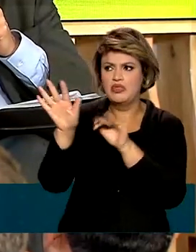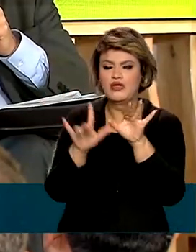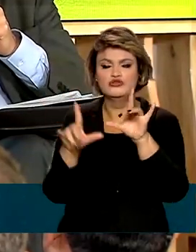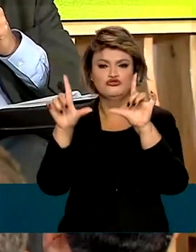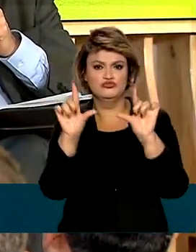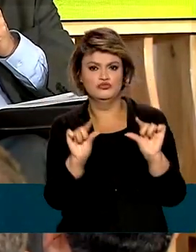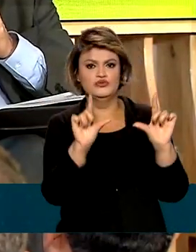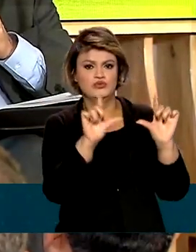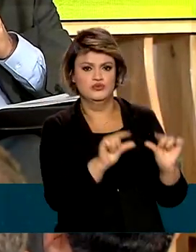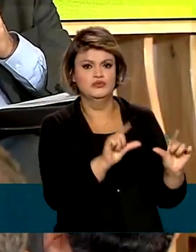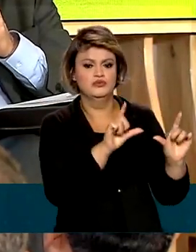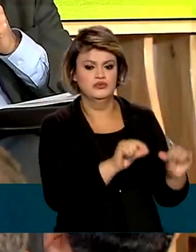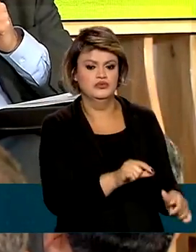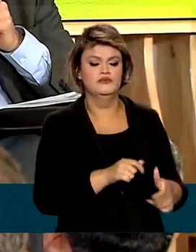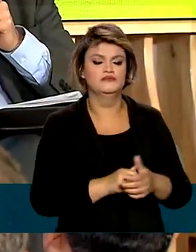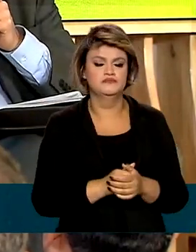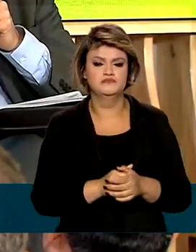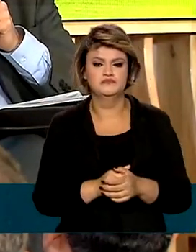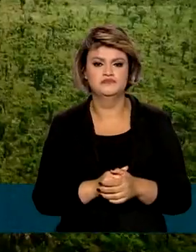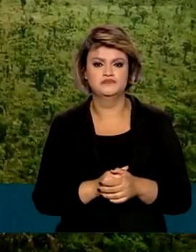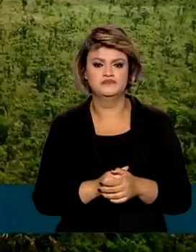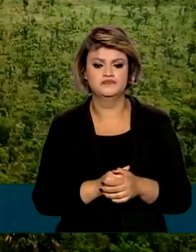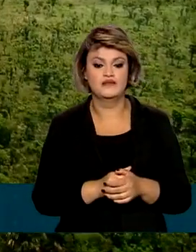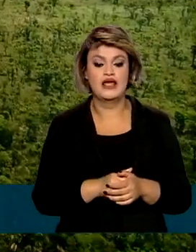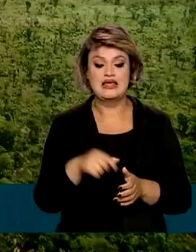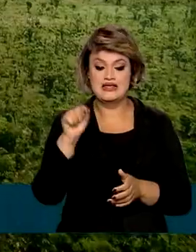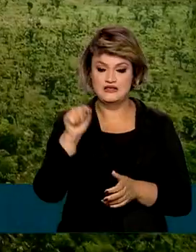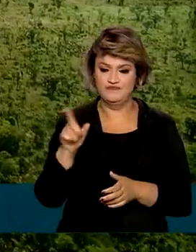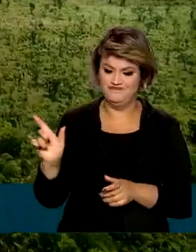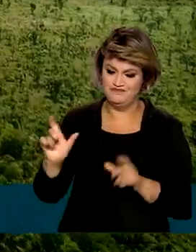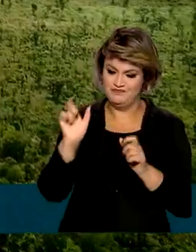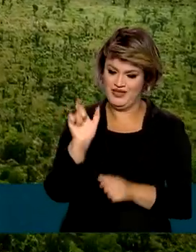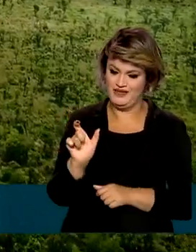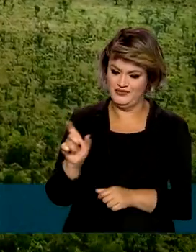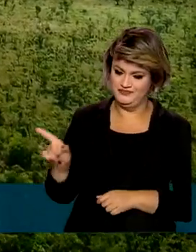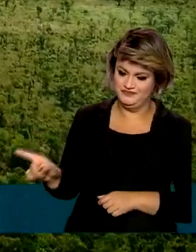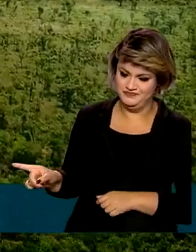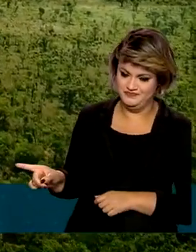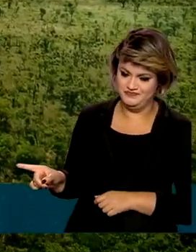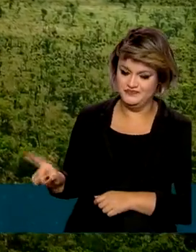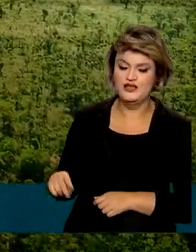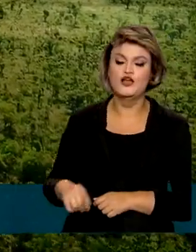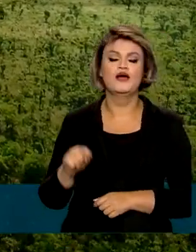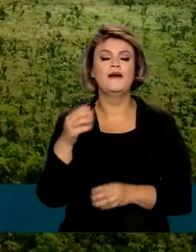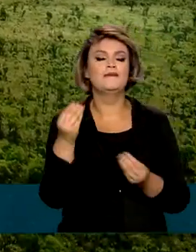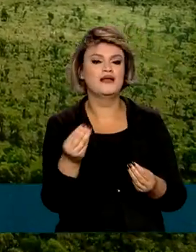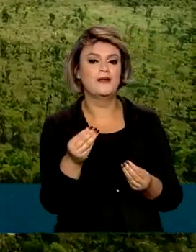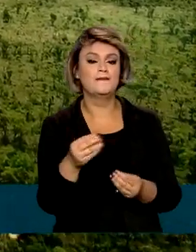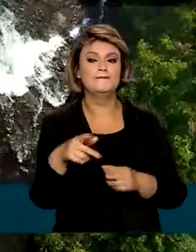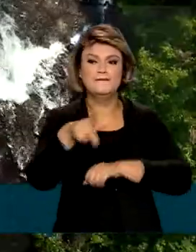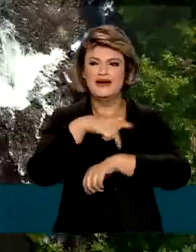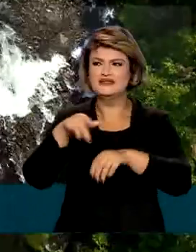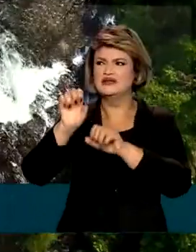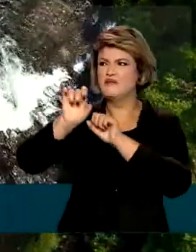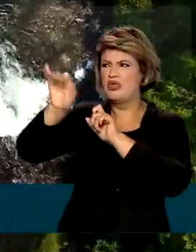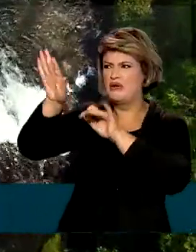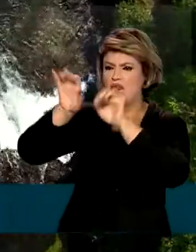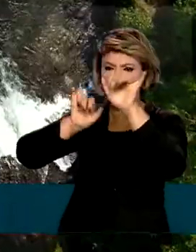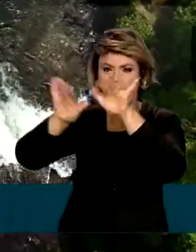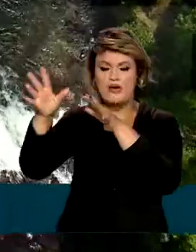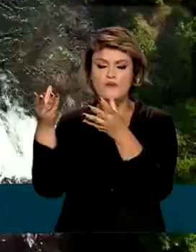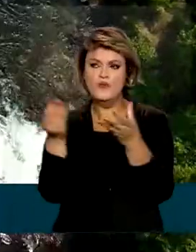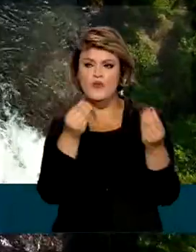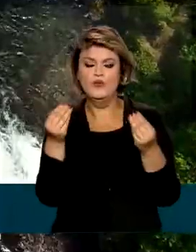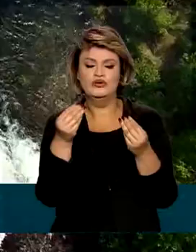e utilização dos mecanismos de mercado de carbono. O mercado de carbono foi criado para que países poluidores pudessem compensar